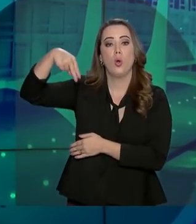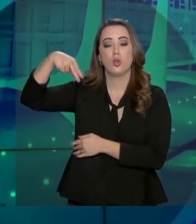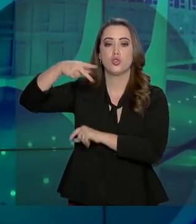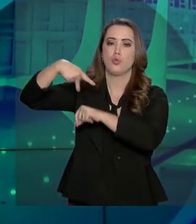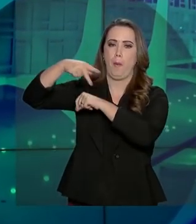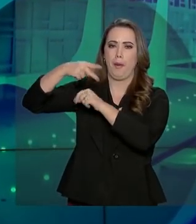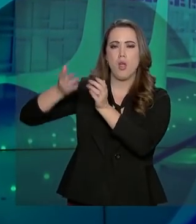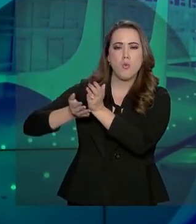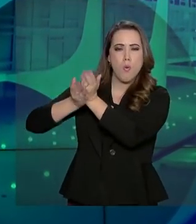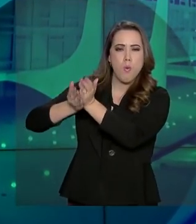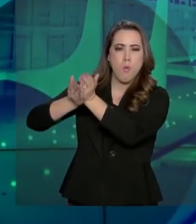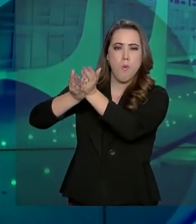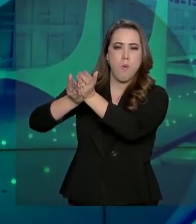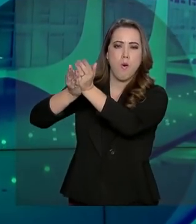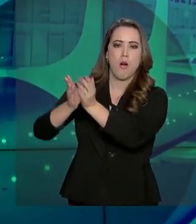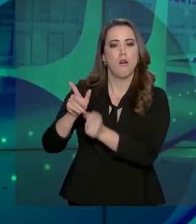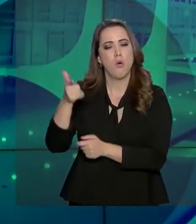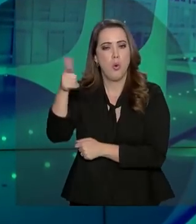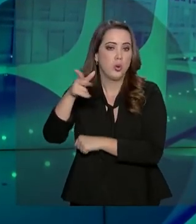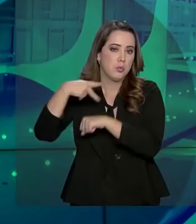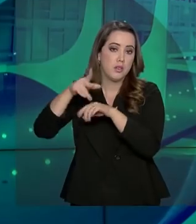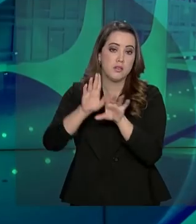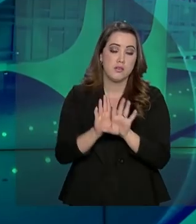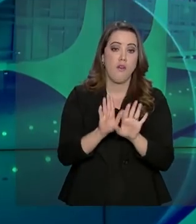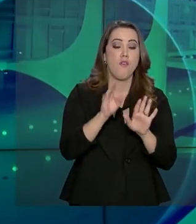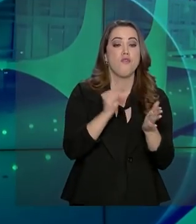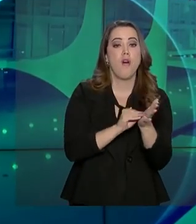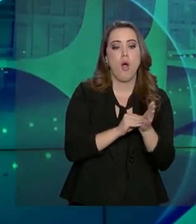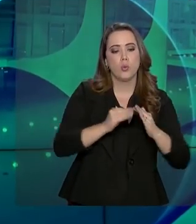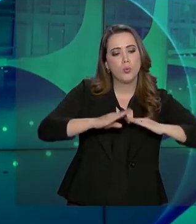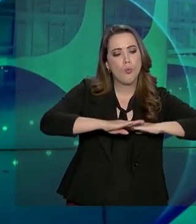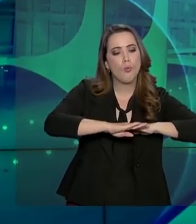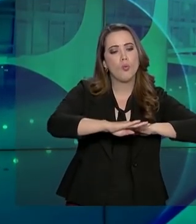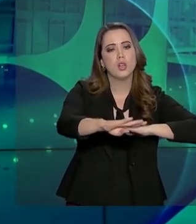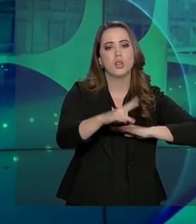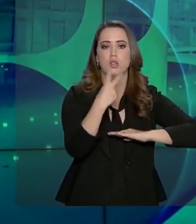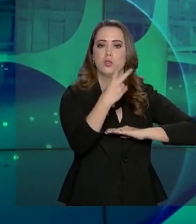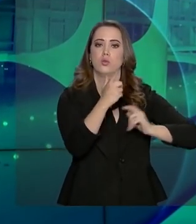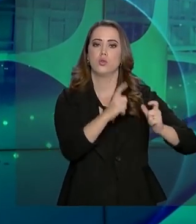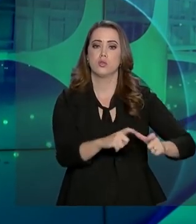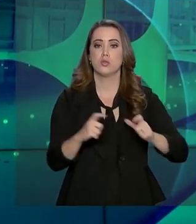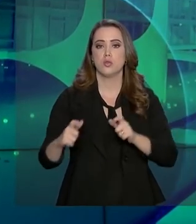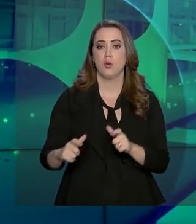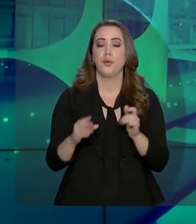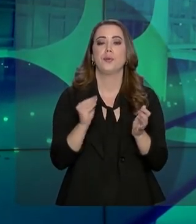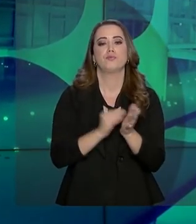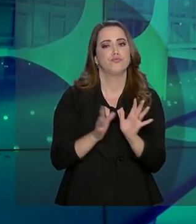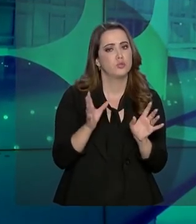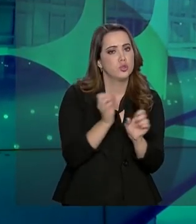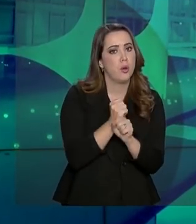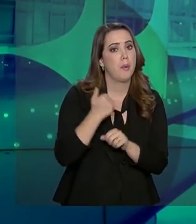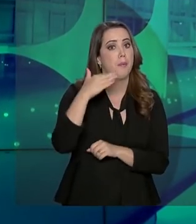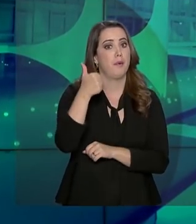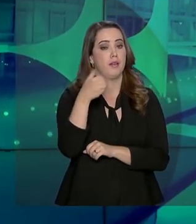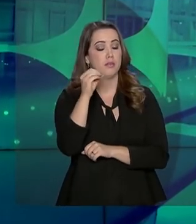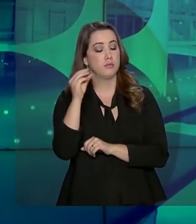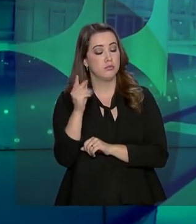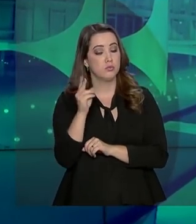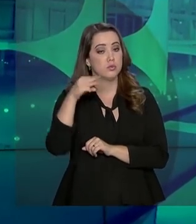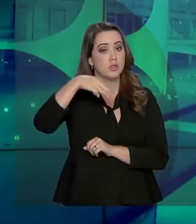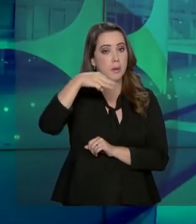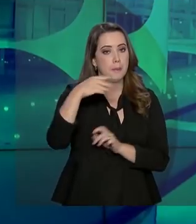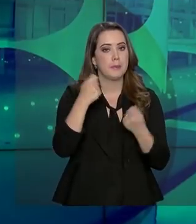Atualmente, a BR não tem pavimentação em dois trechos, que somam mais de 100 quilômetros. E por isso, precisa da ação